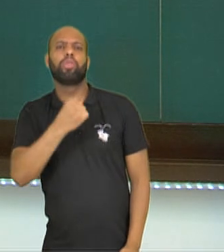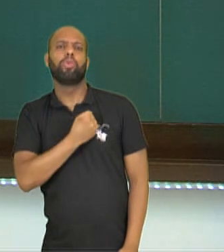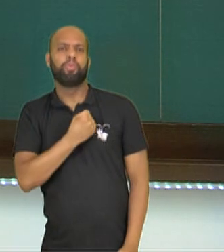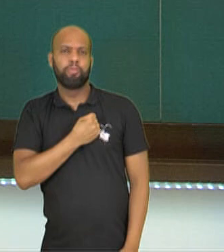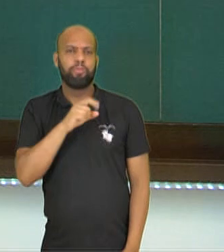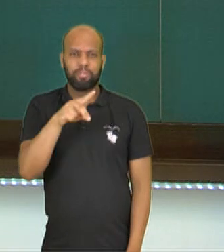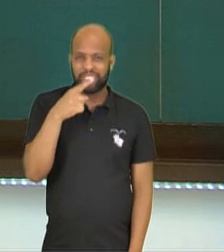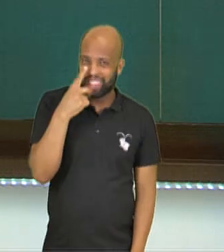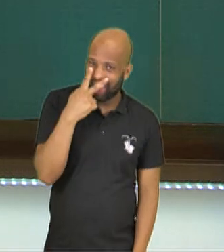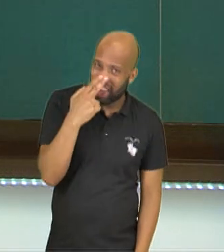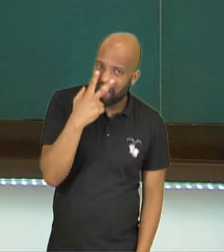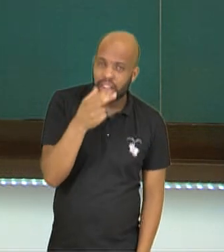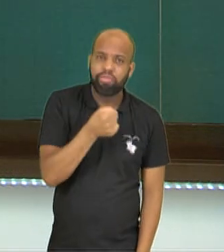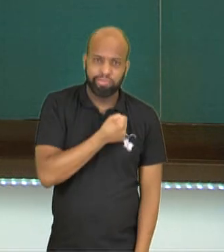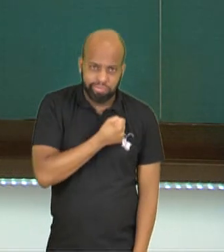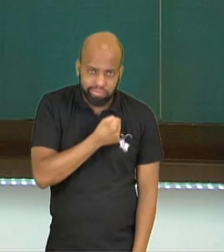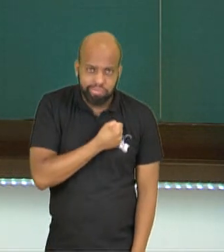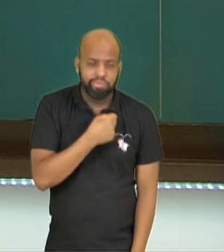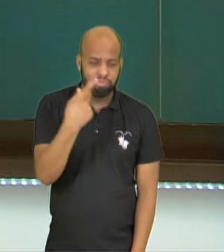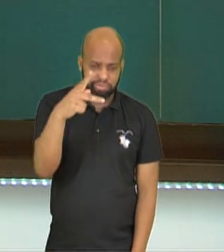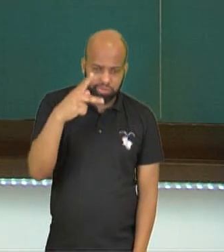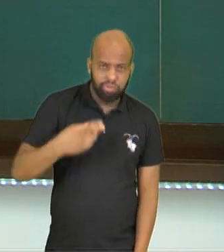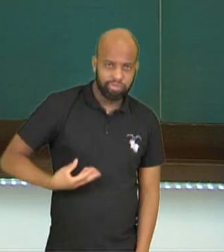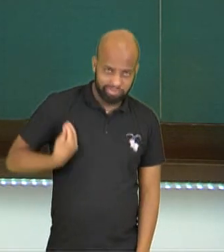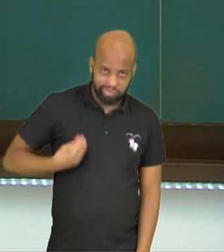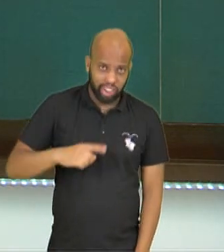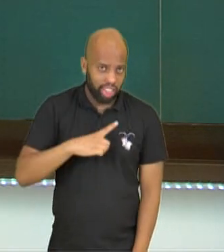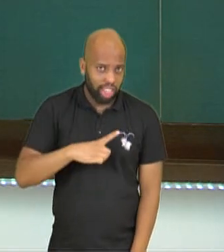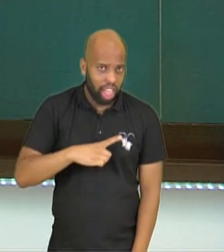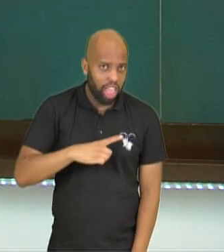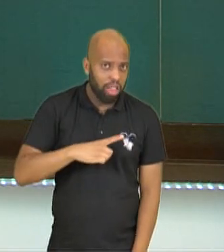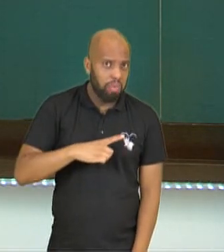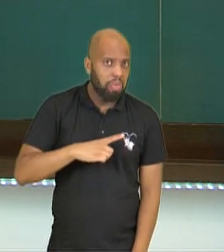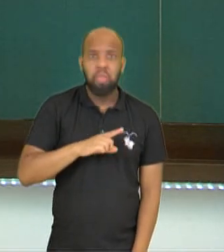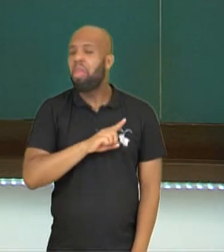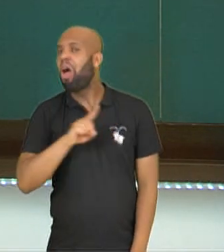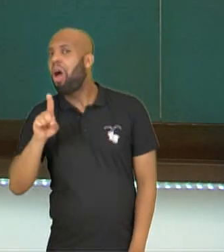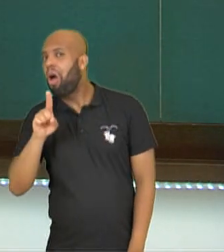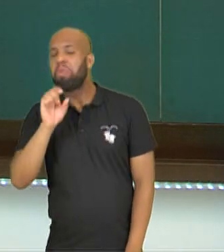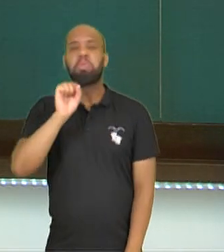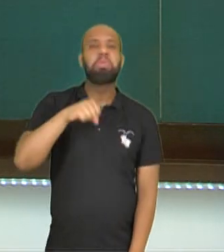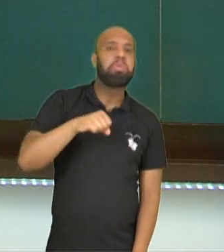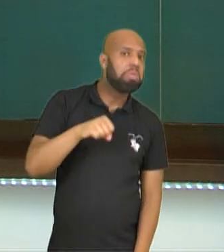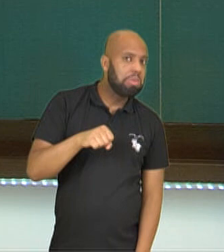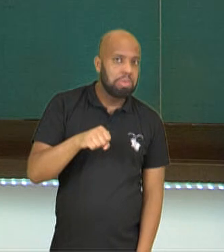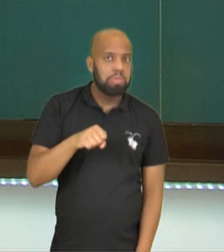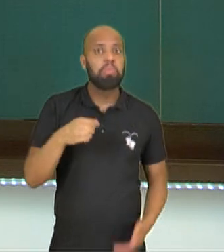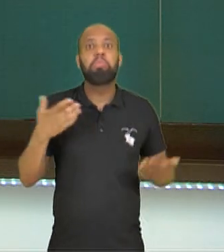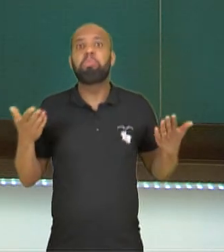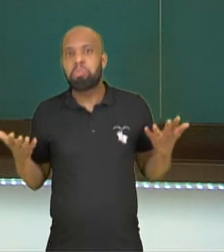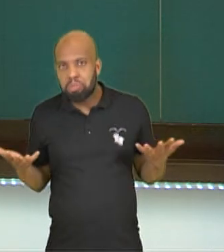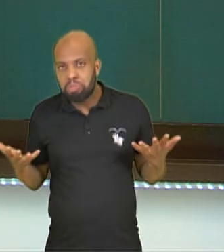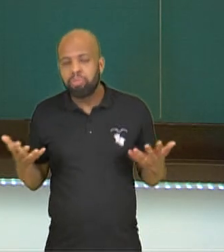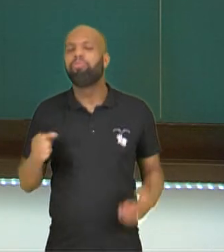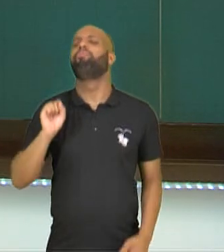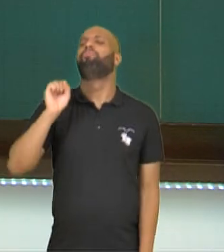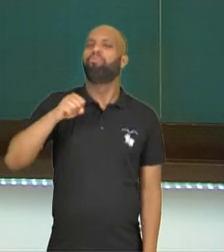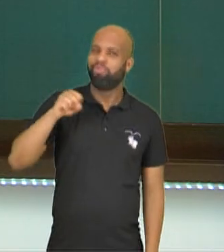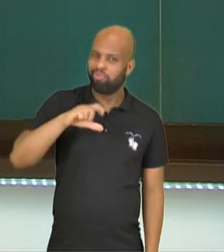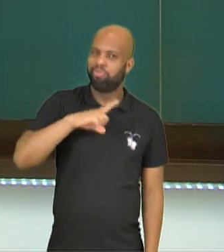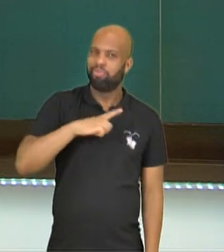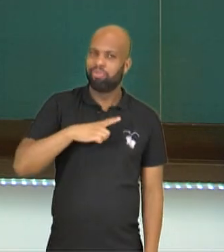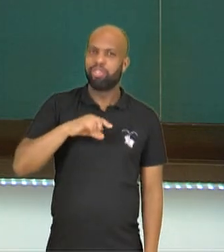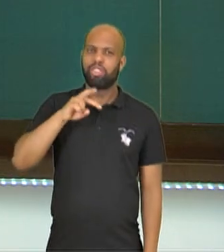Você acha que os números aparecem na sua vida ou não? Aparecem, né? Você vai dar qualquer informação sobre a sua